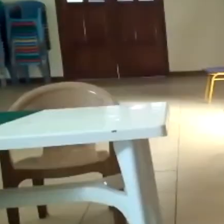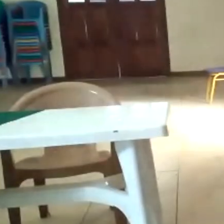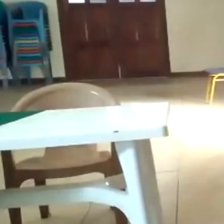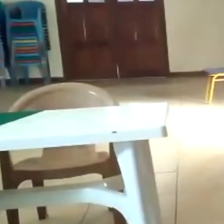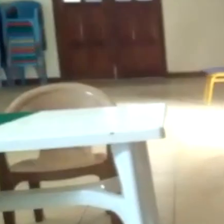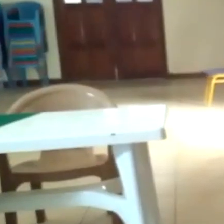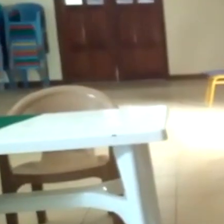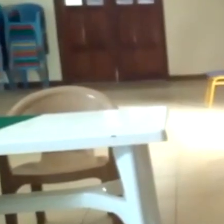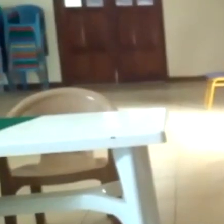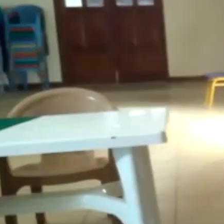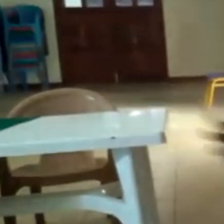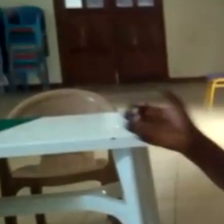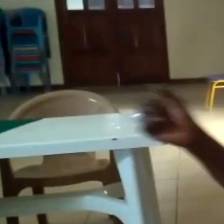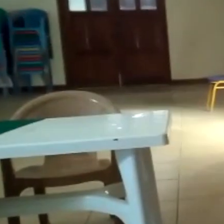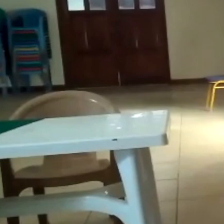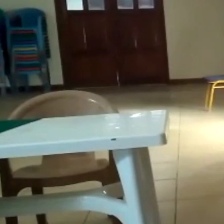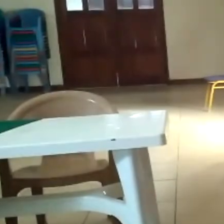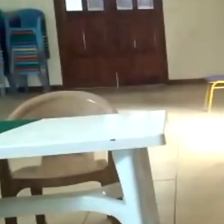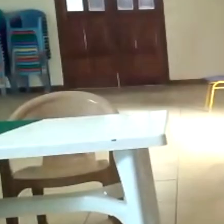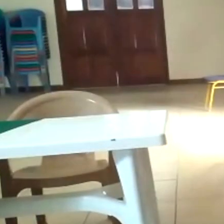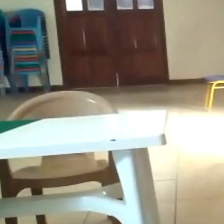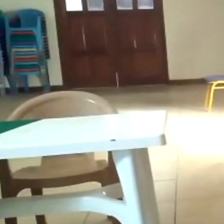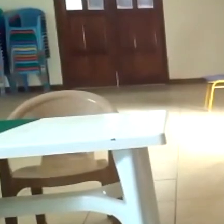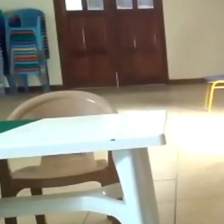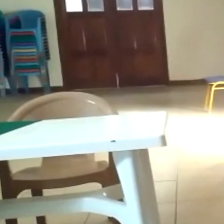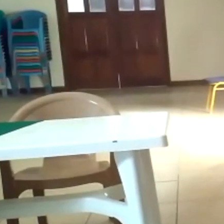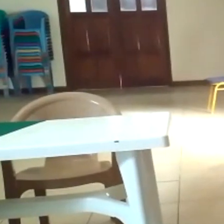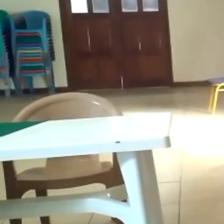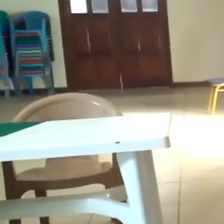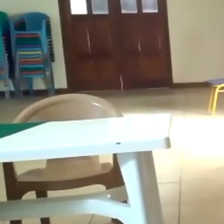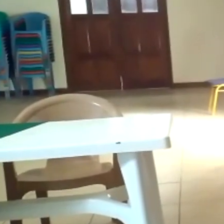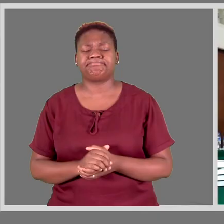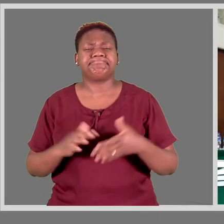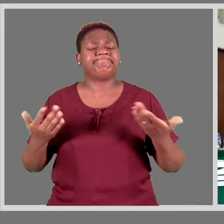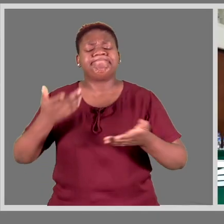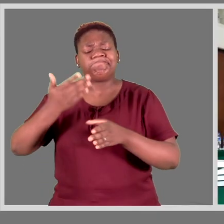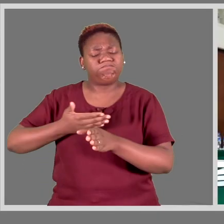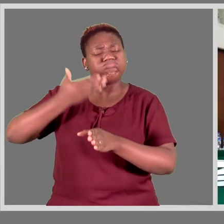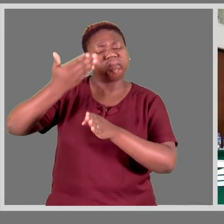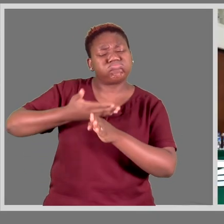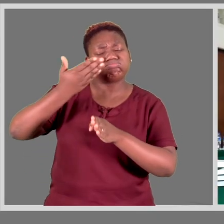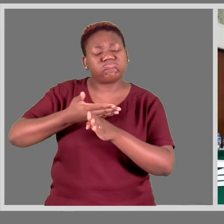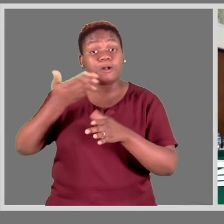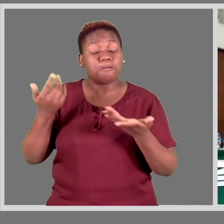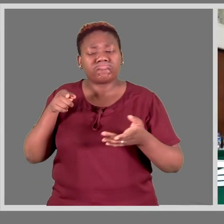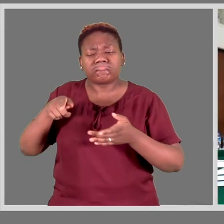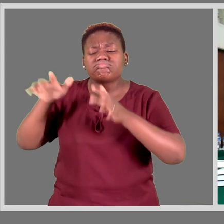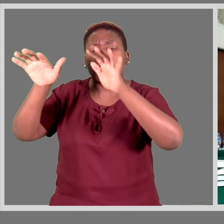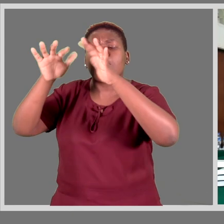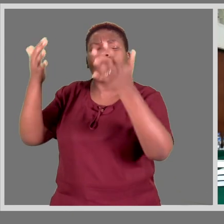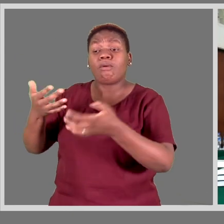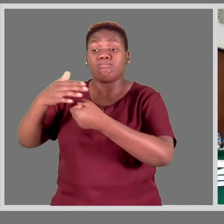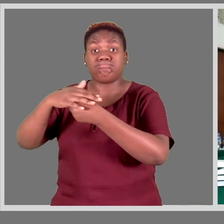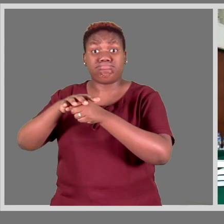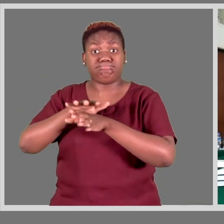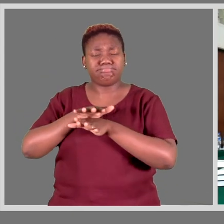que vai ajudar para a sensibilização sobre os males da discriminação. O treinamento surge numa altura em que o